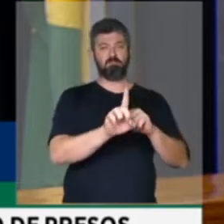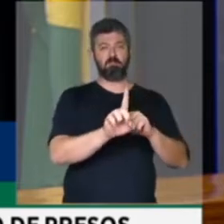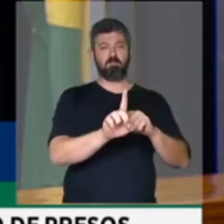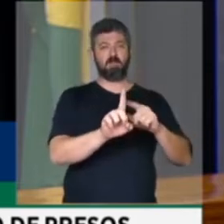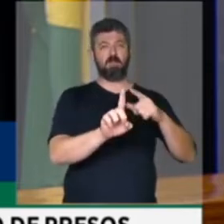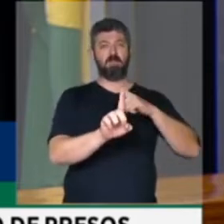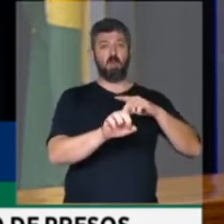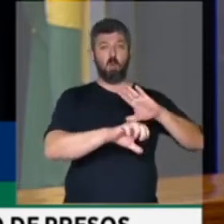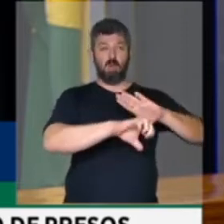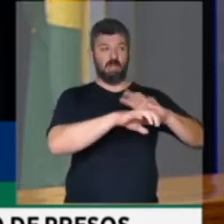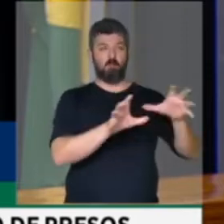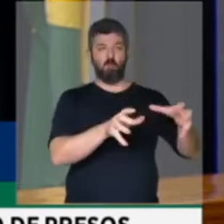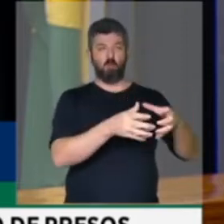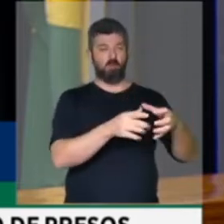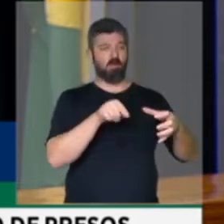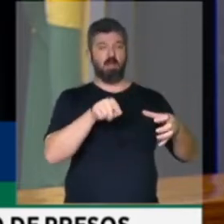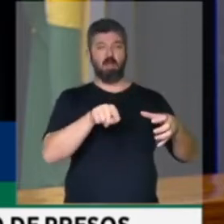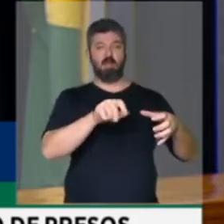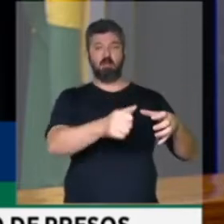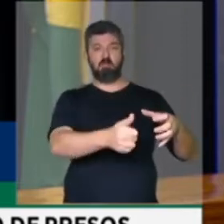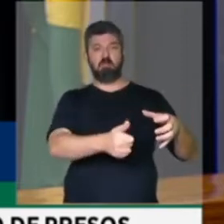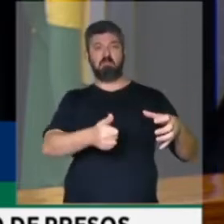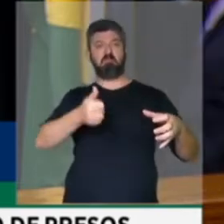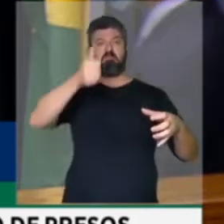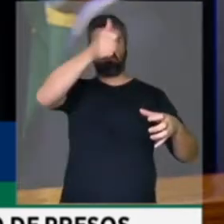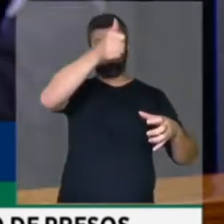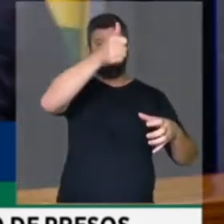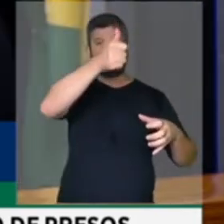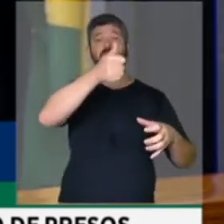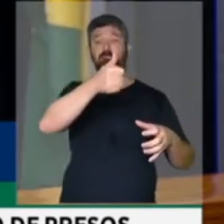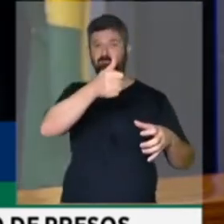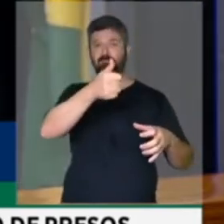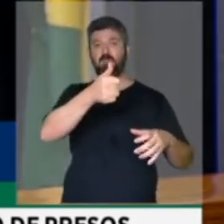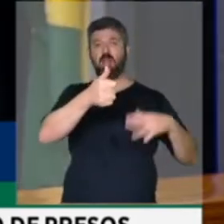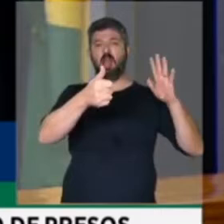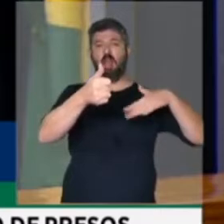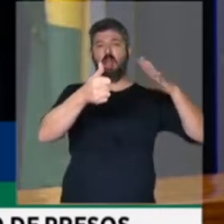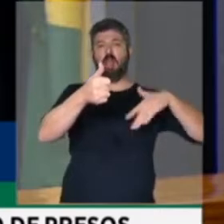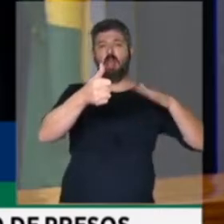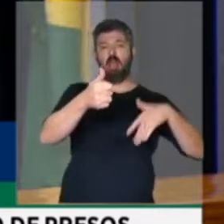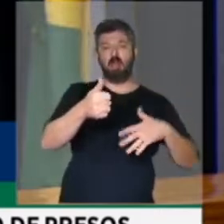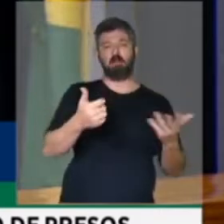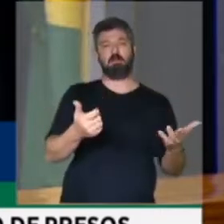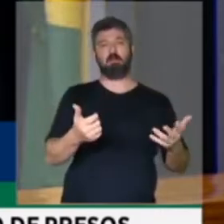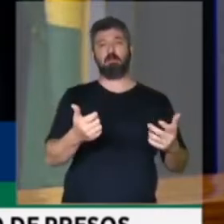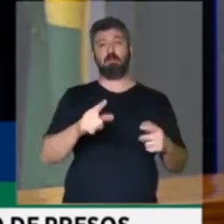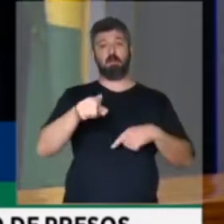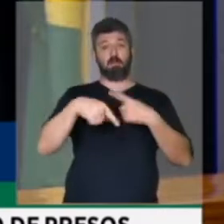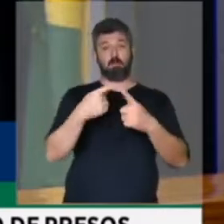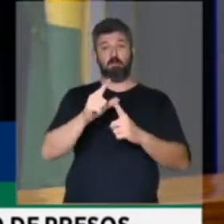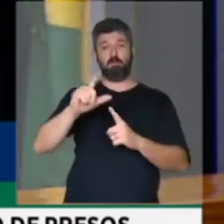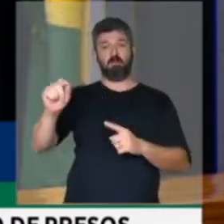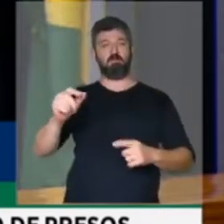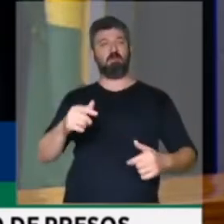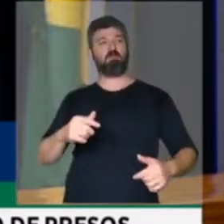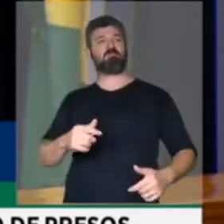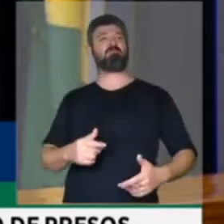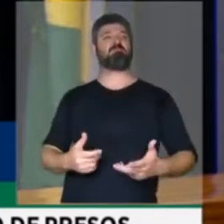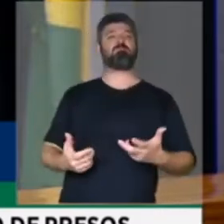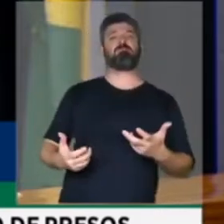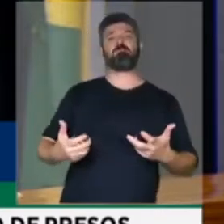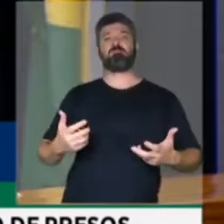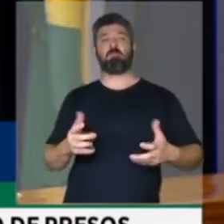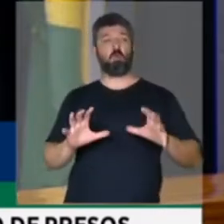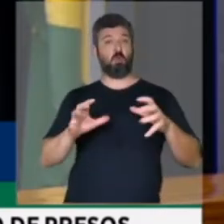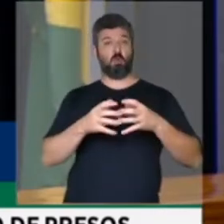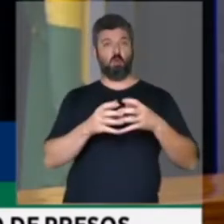hierarquia do crime. Eles acabam sendo ovacionados lá dentro e saem de lá maiores nas